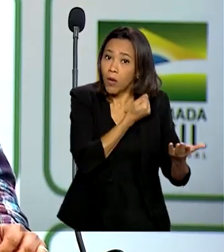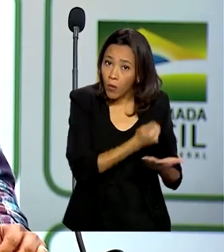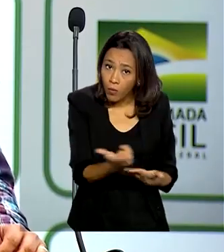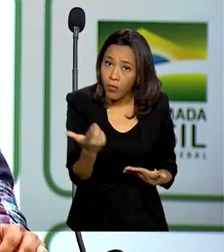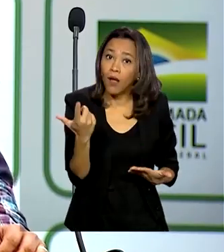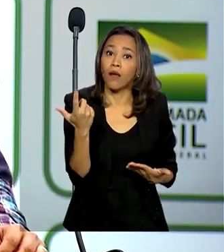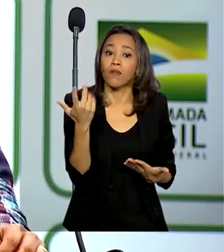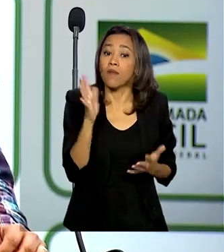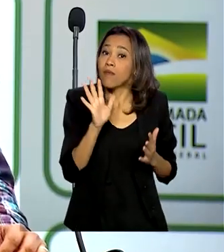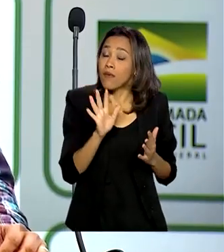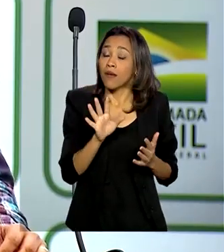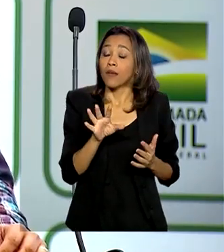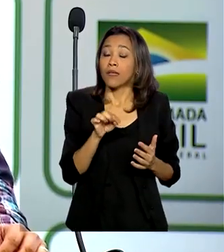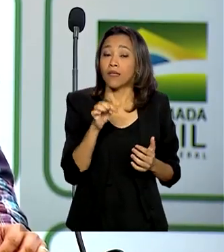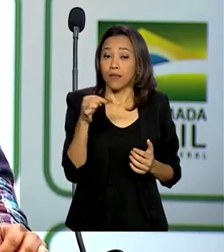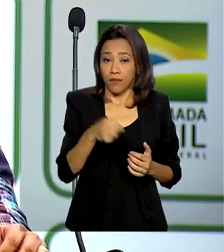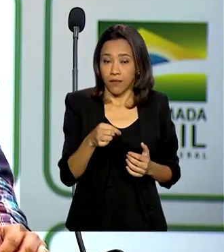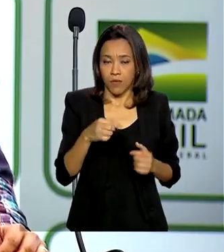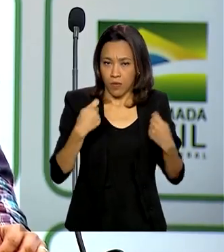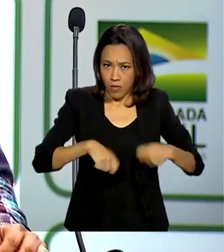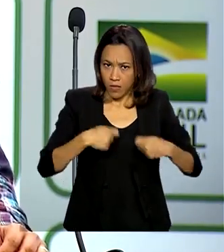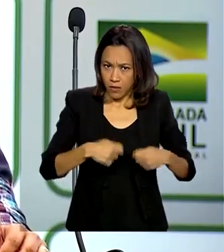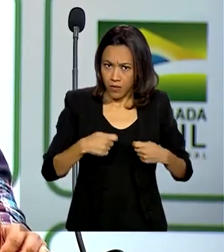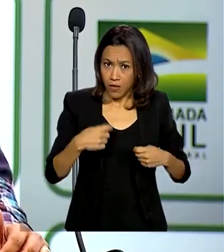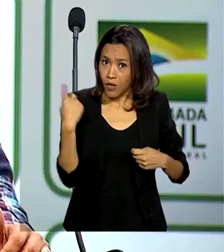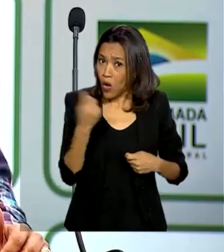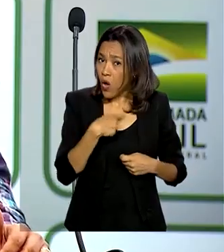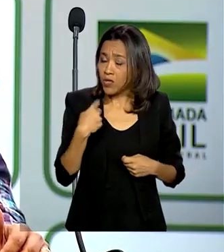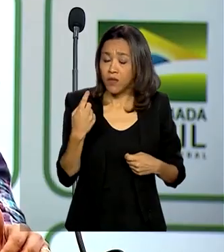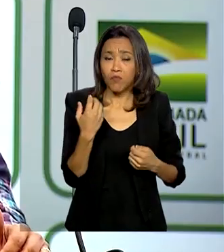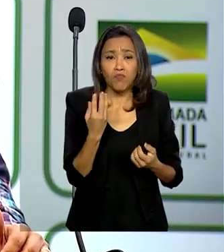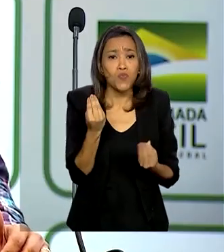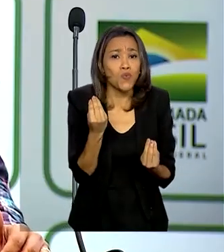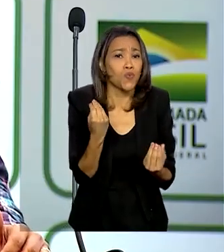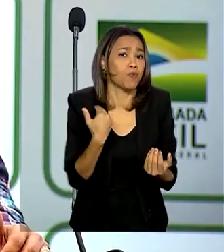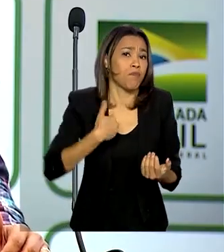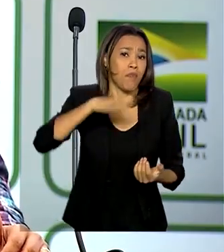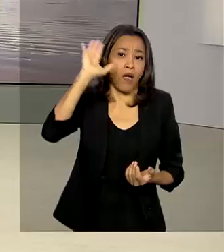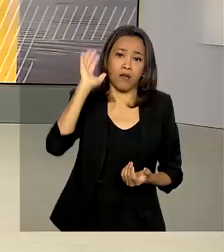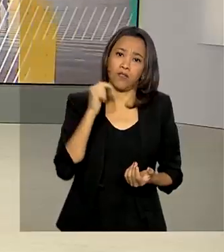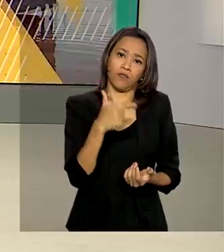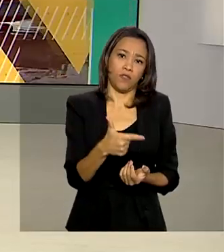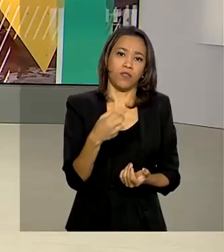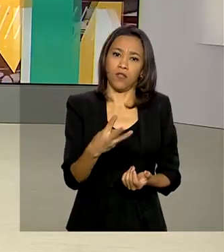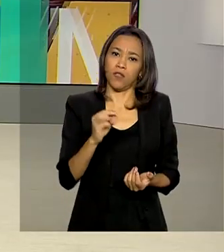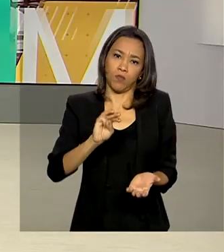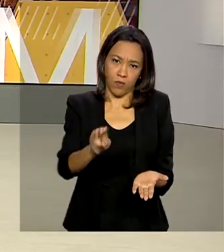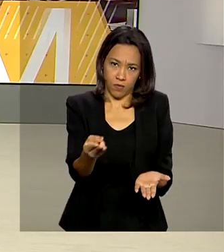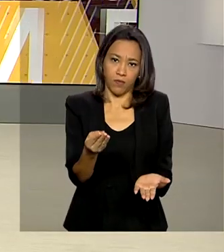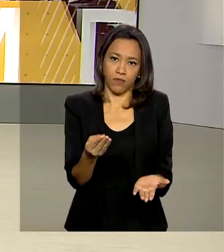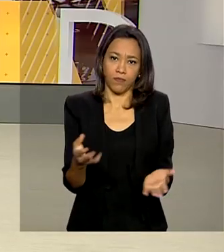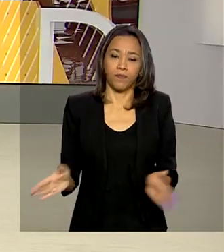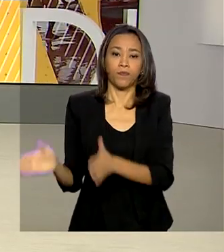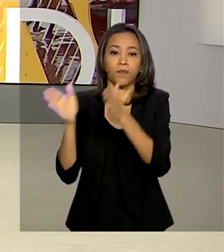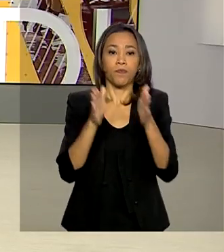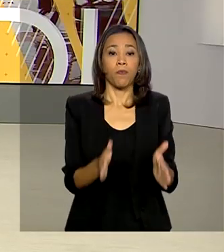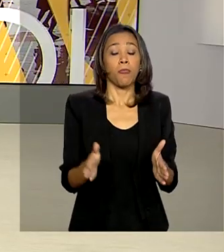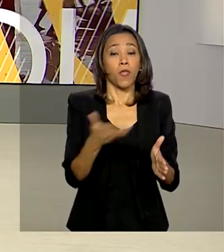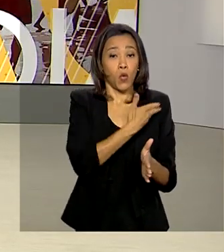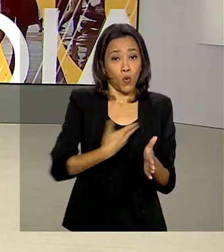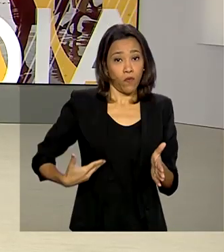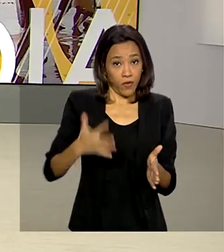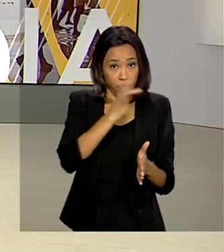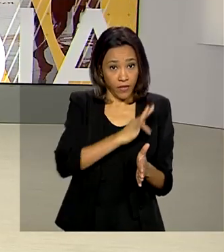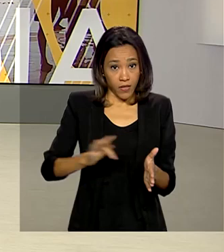testes necessários. Possivelmente, a vai ter que comprar muito mais do que esses 23 milhões. E o governo federal determinou uma